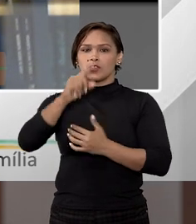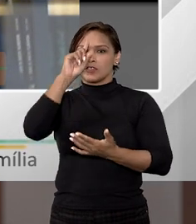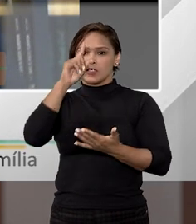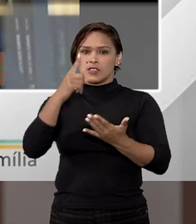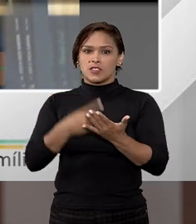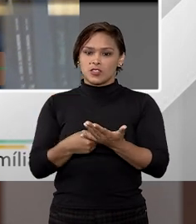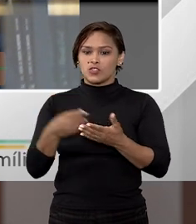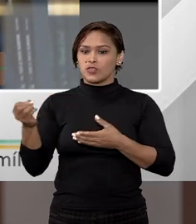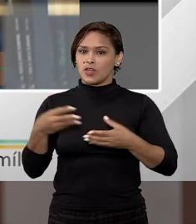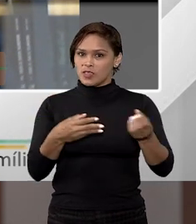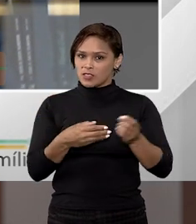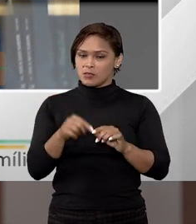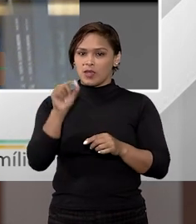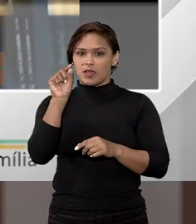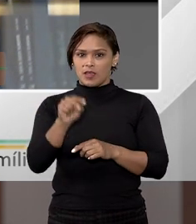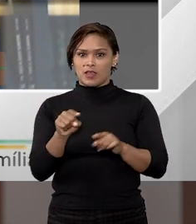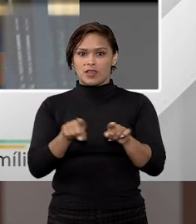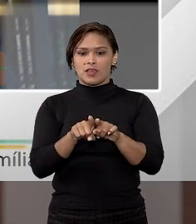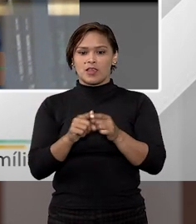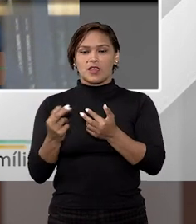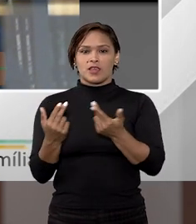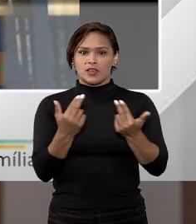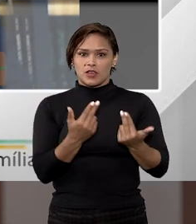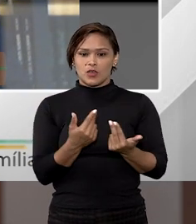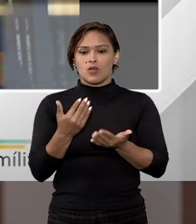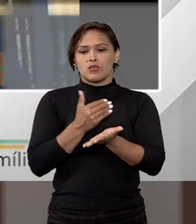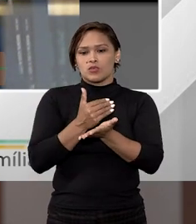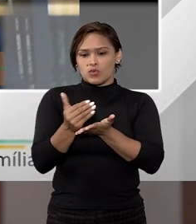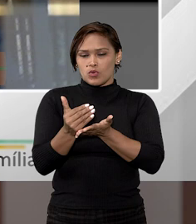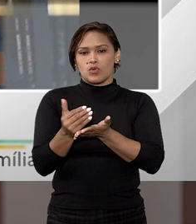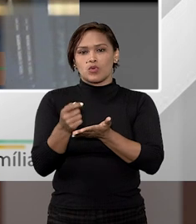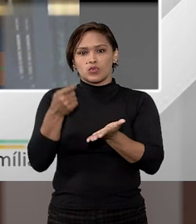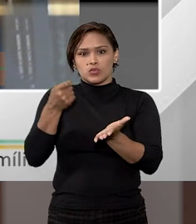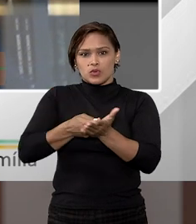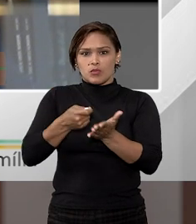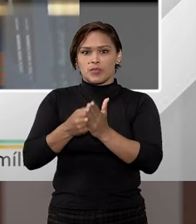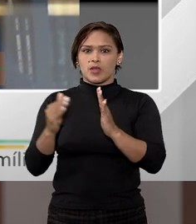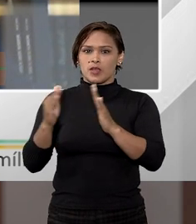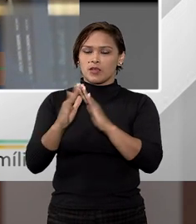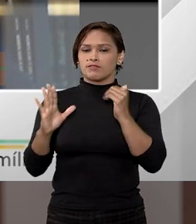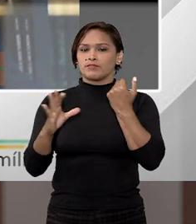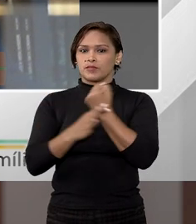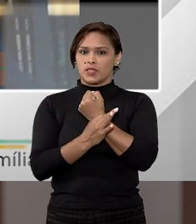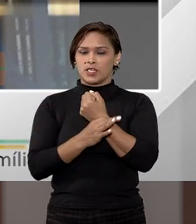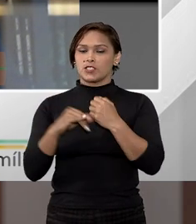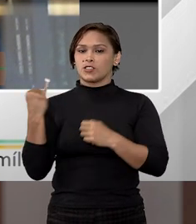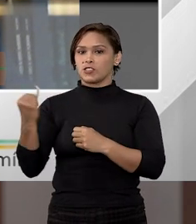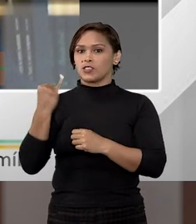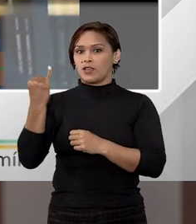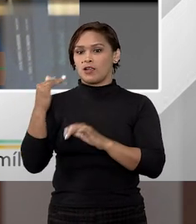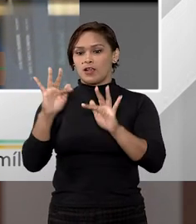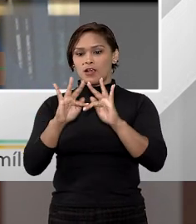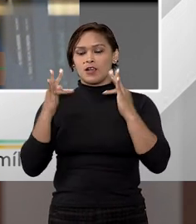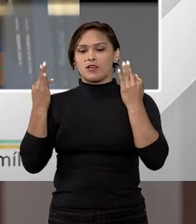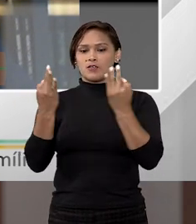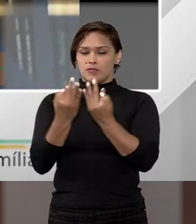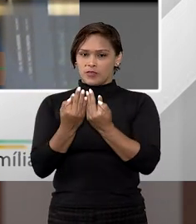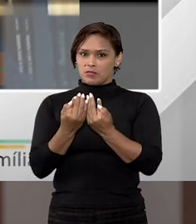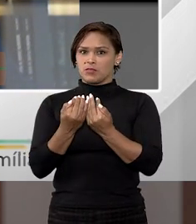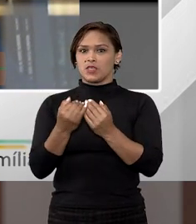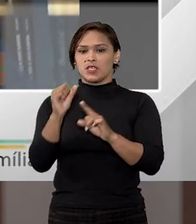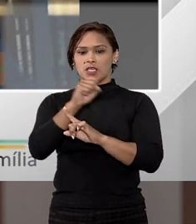decidiu recentemente é isso, que mesmo adquirido no curso de execução, em razão de ser uma garantia fundamental que é